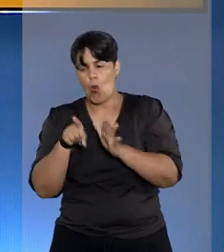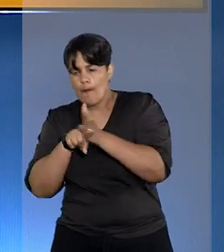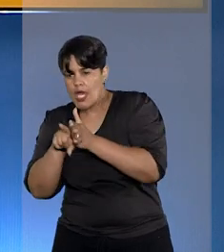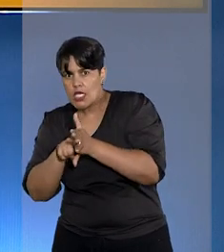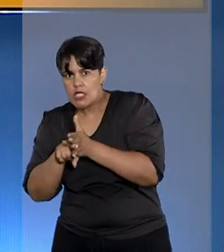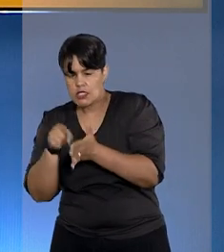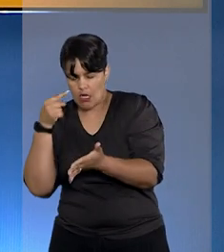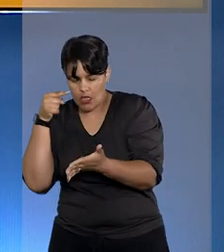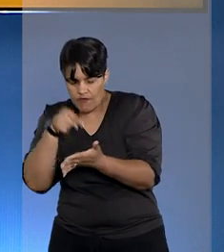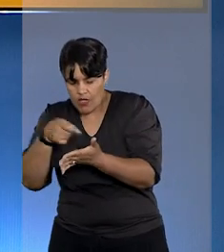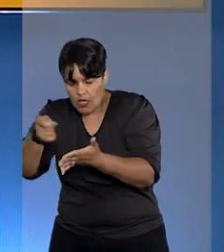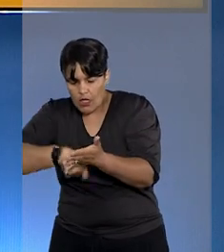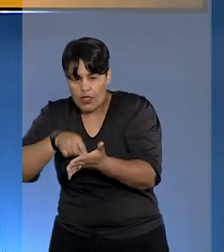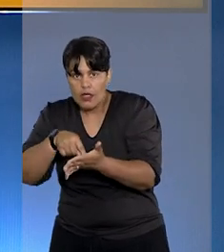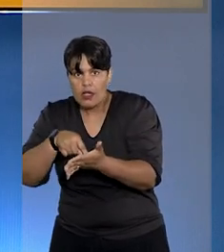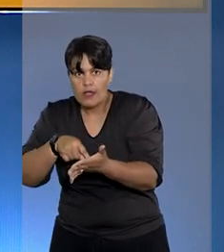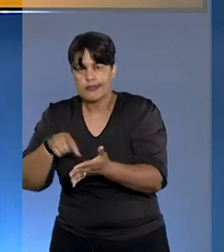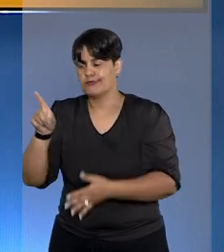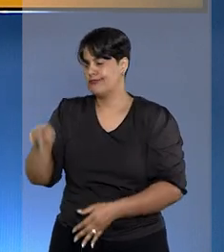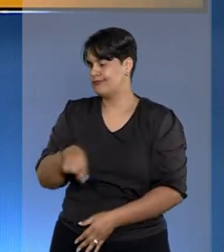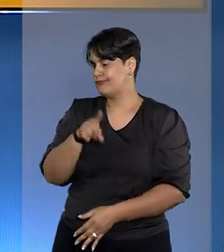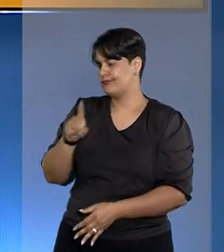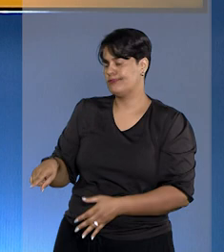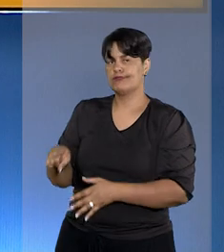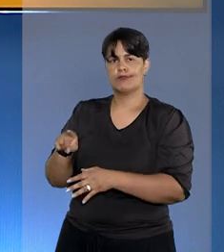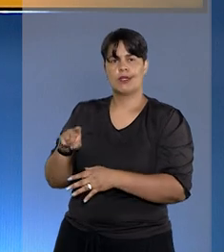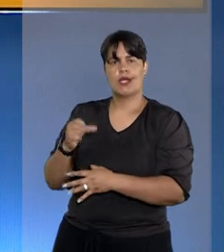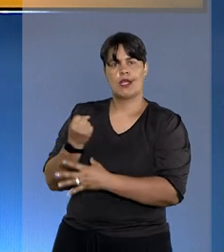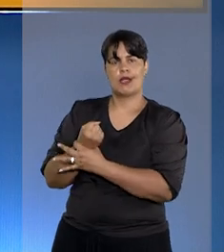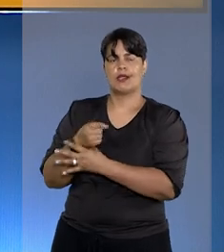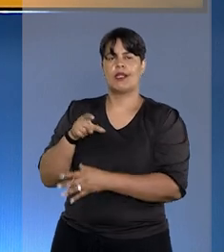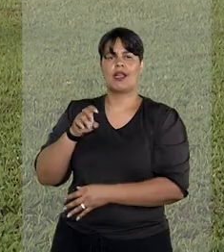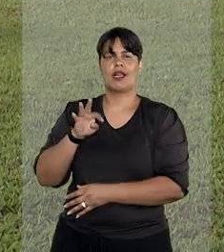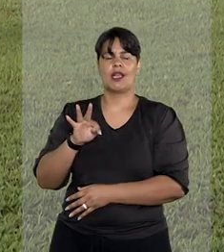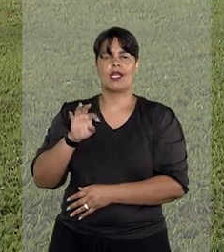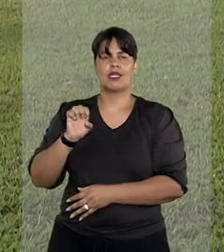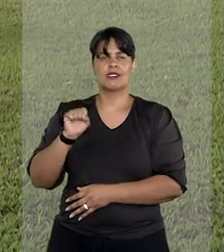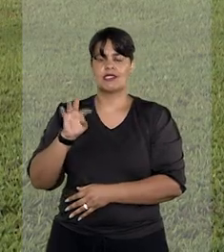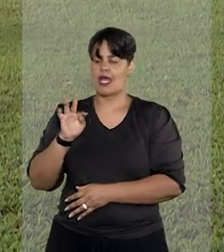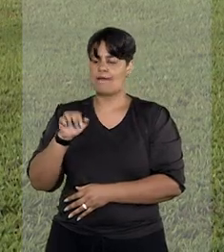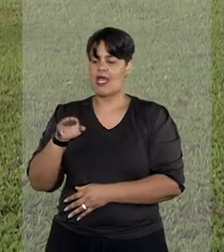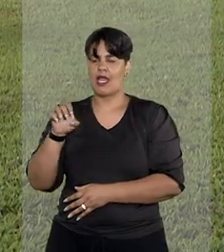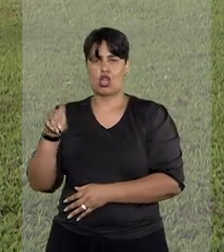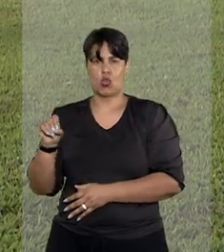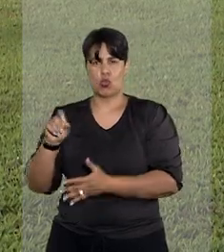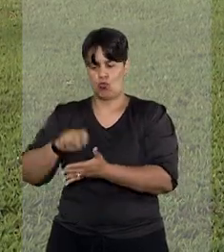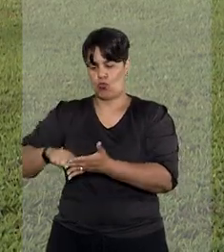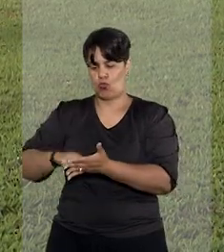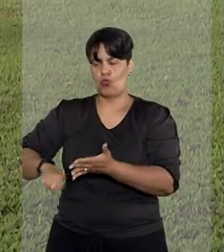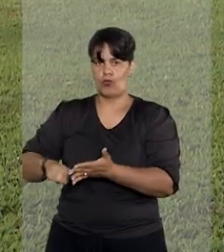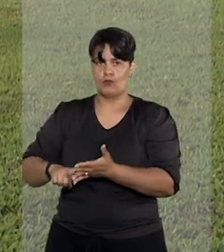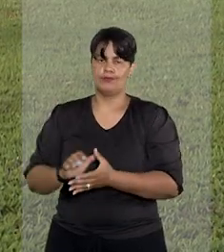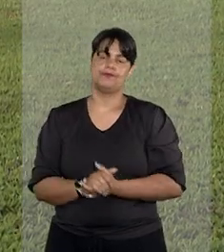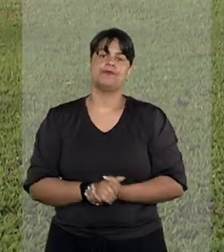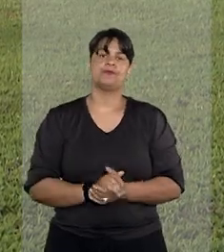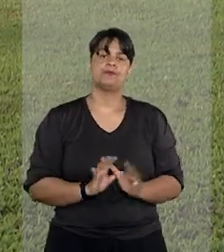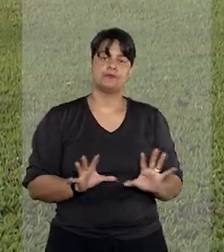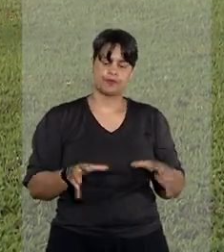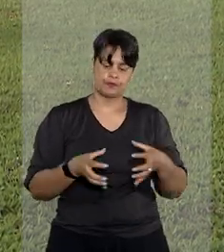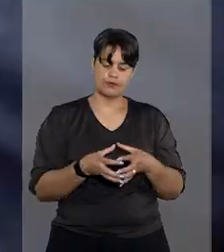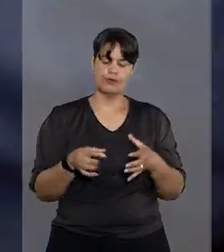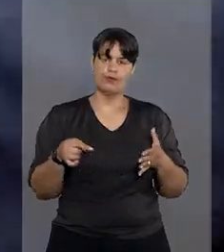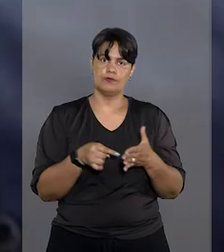sobre assinatura invalidam testamento de próprio punho. Foram estabelecidos pela terceira turma do